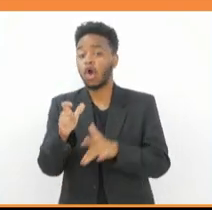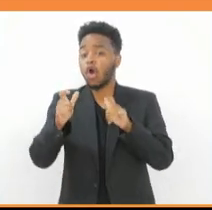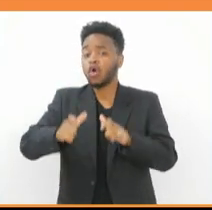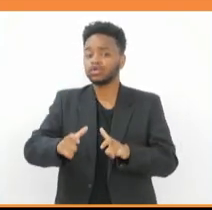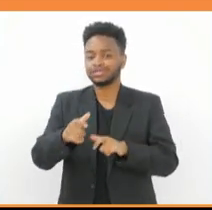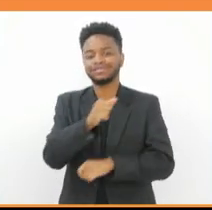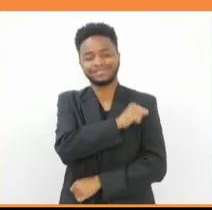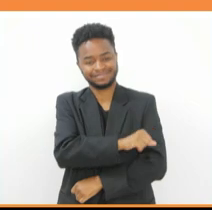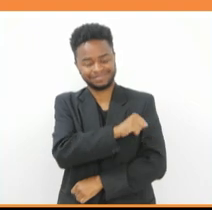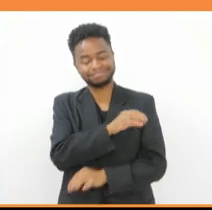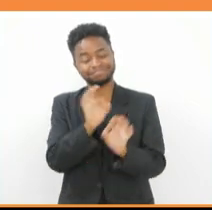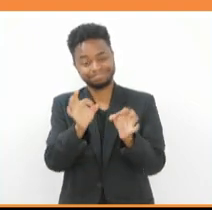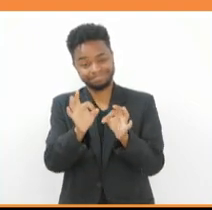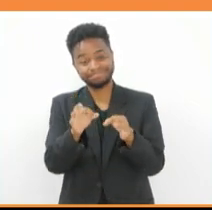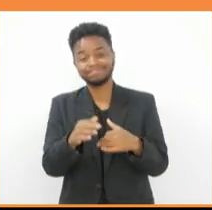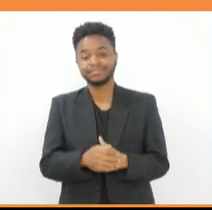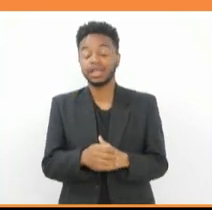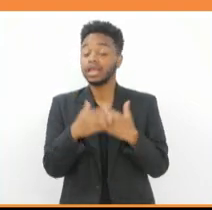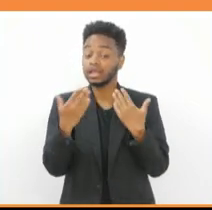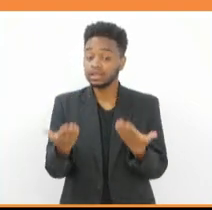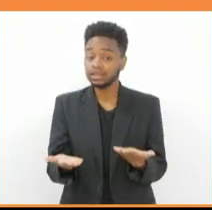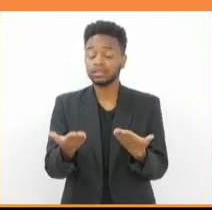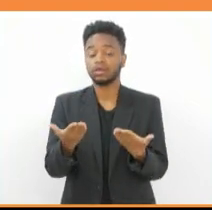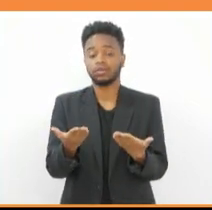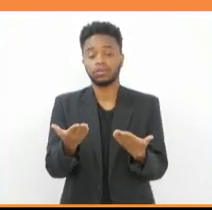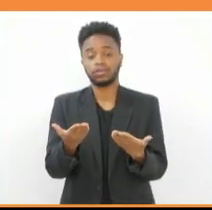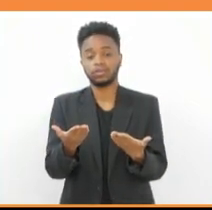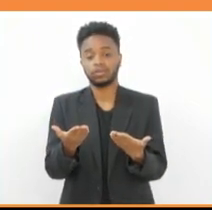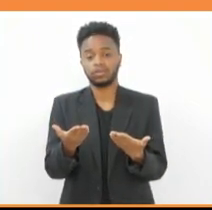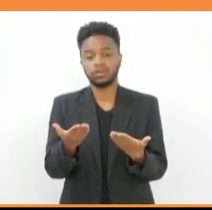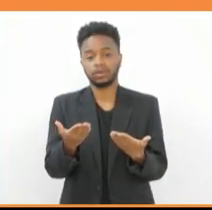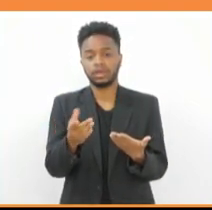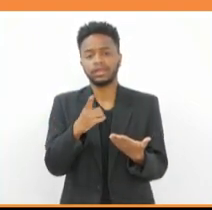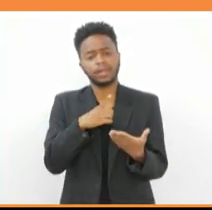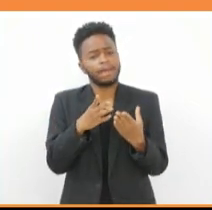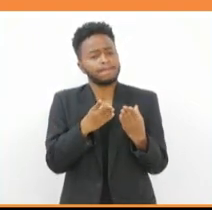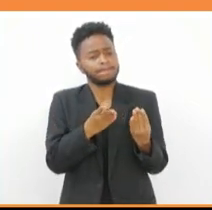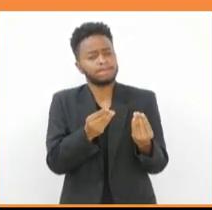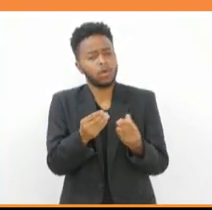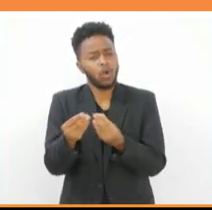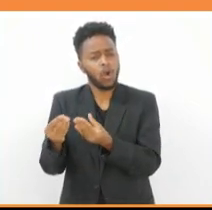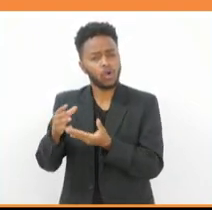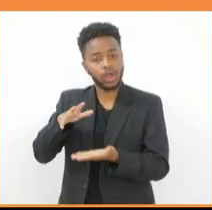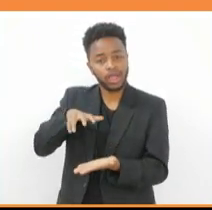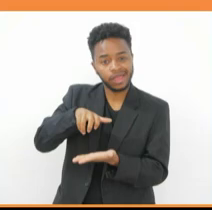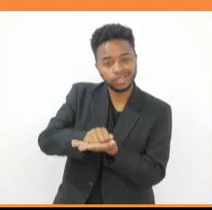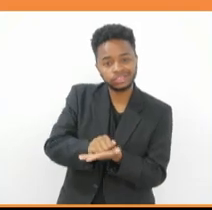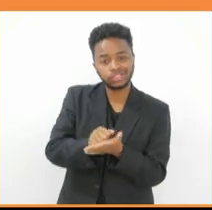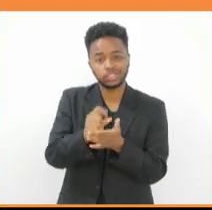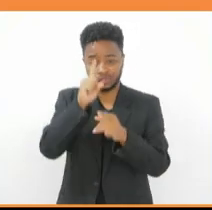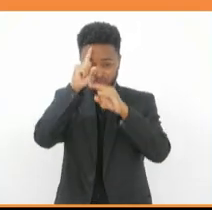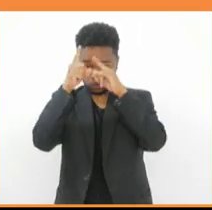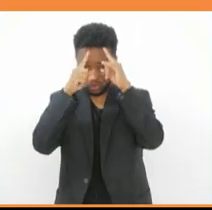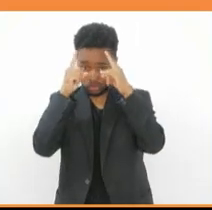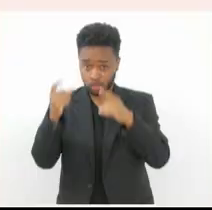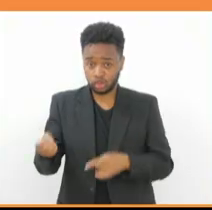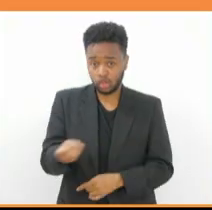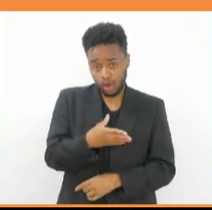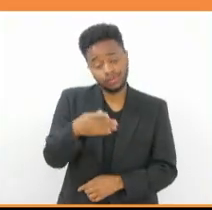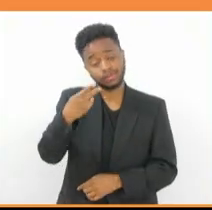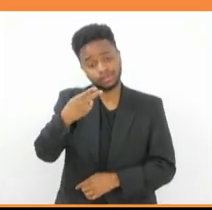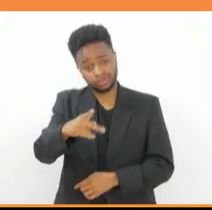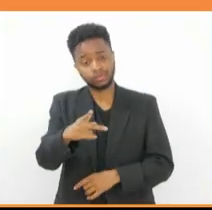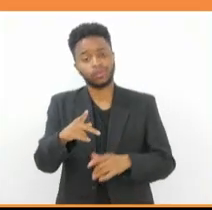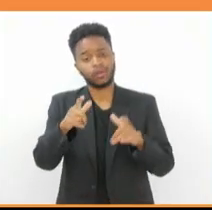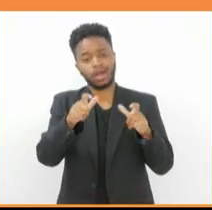Pois é. Então o acervo de muitas patentes registradas está aí, na terra de vocês. E